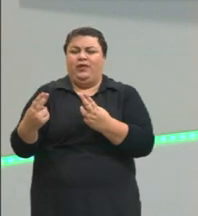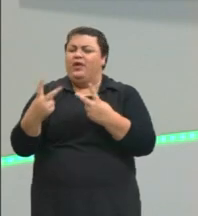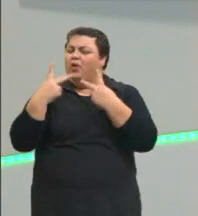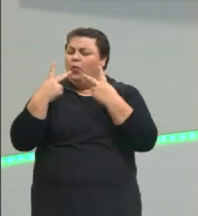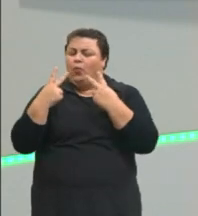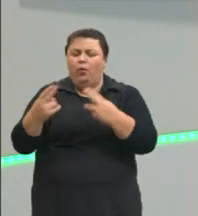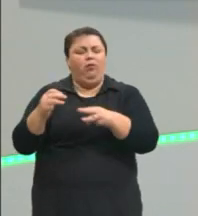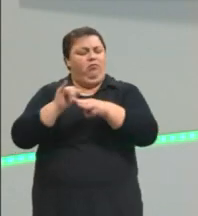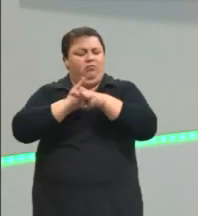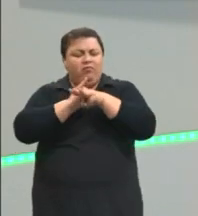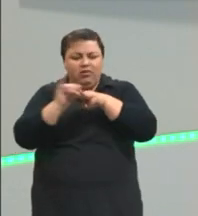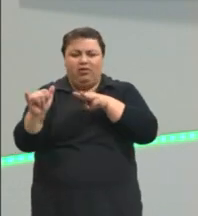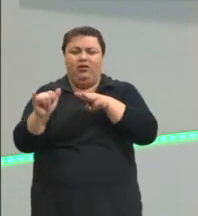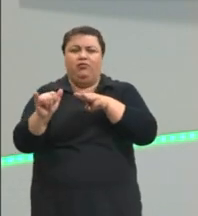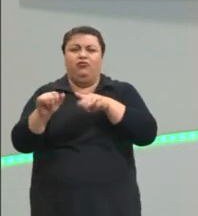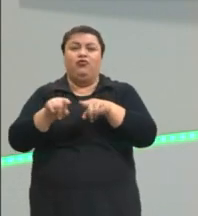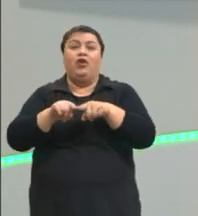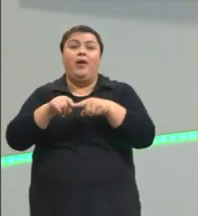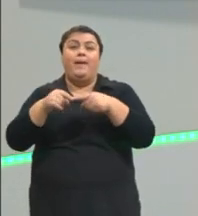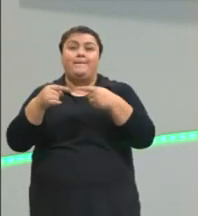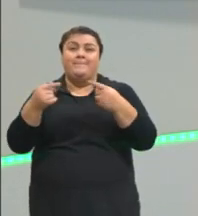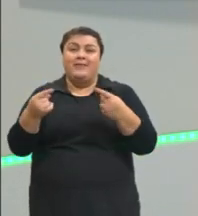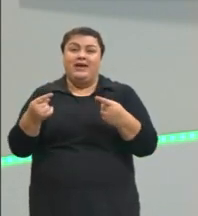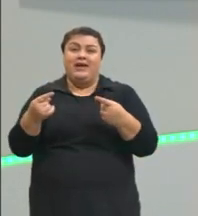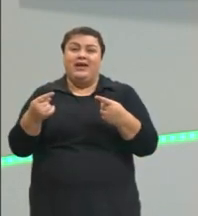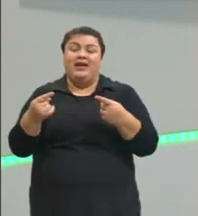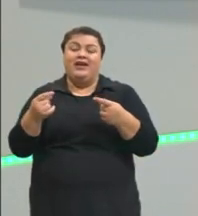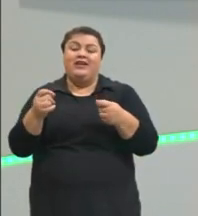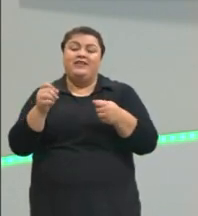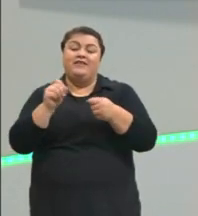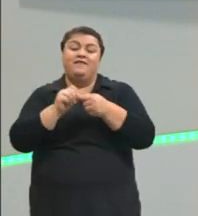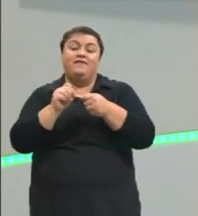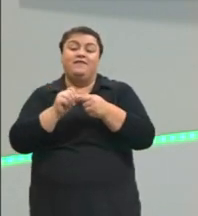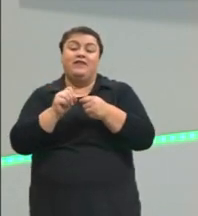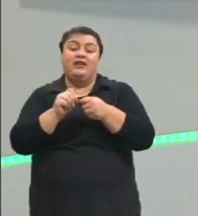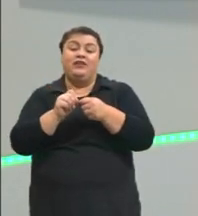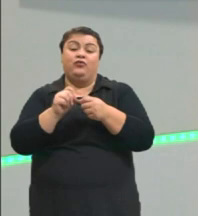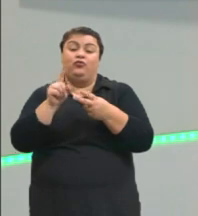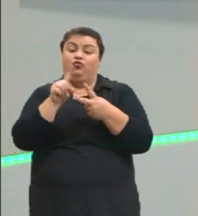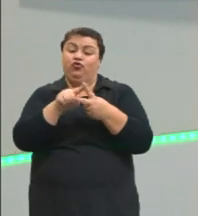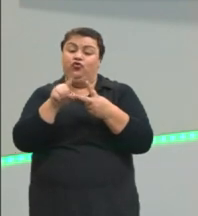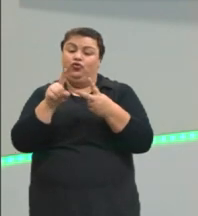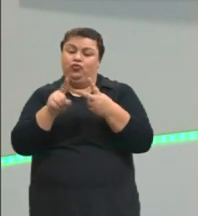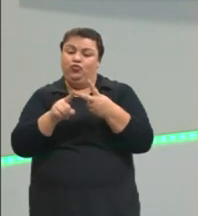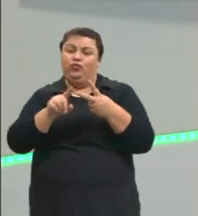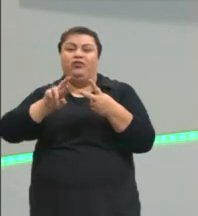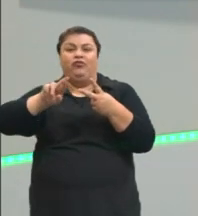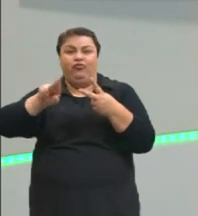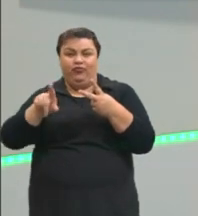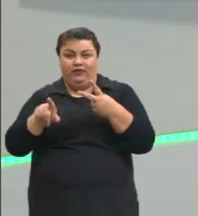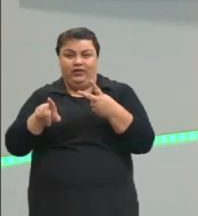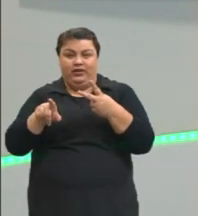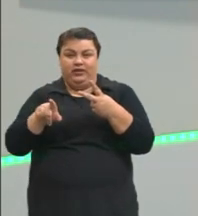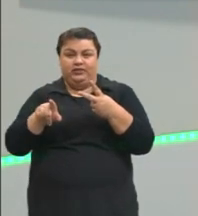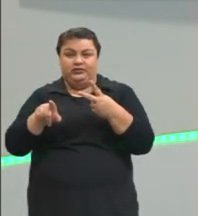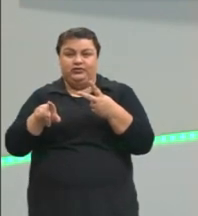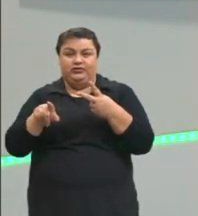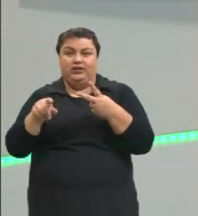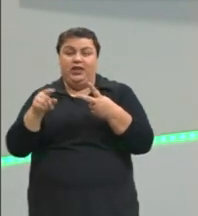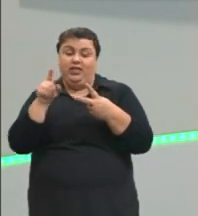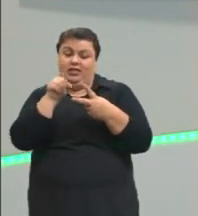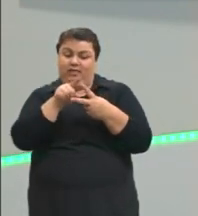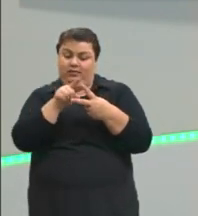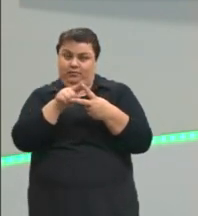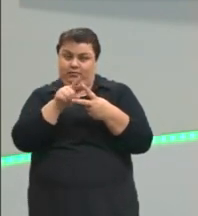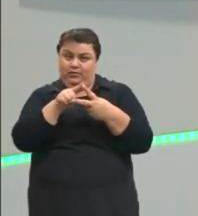a mesma mensagem. Mas ela vai acontecer de duas maneiras diferentes. Nessa